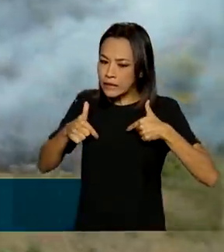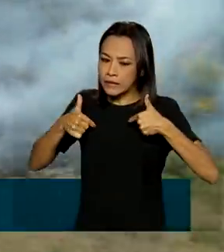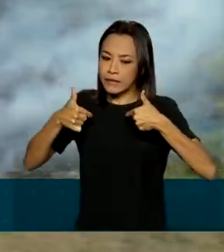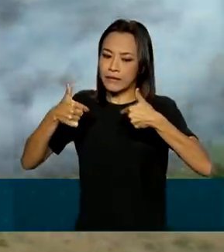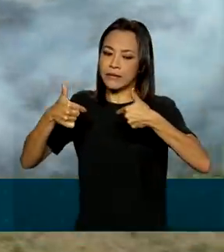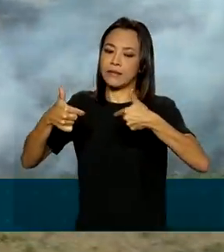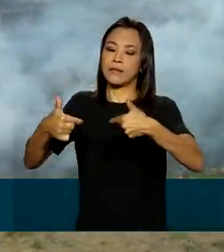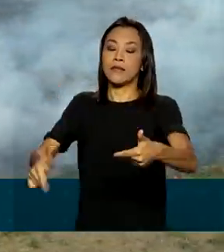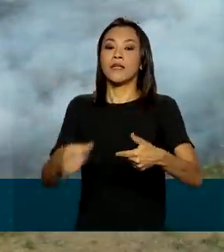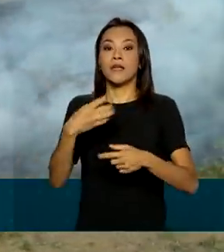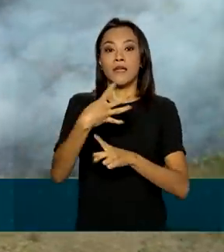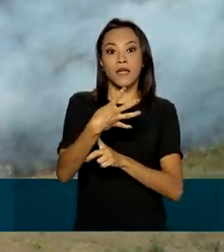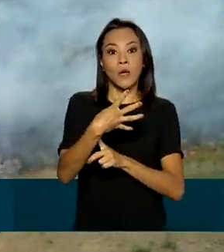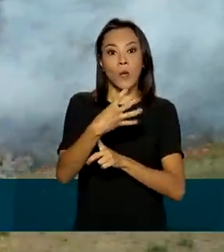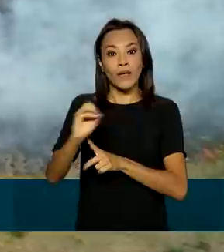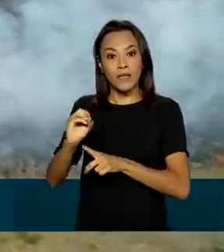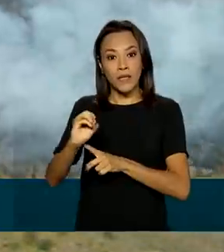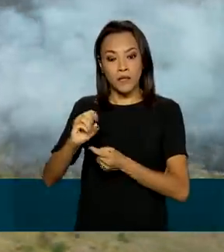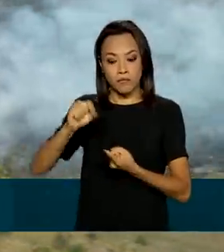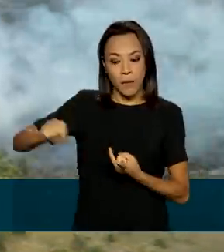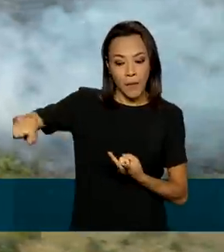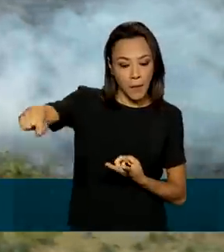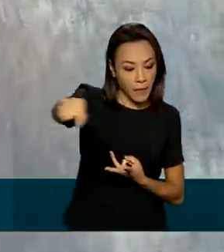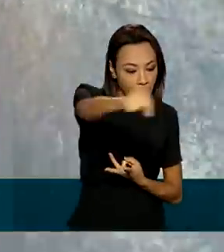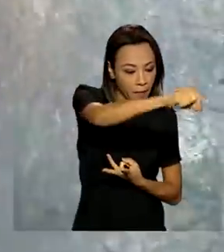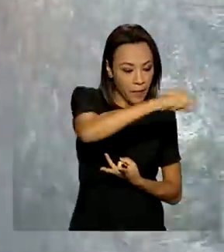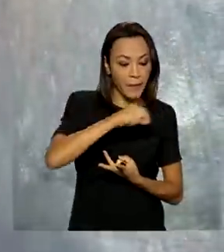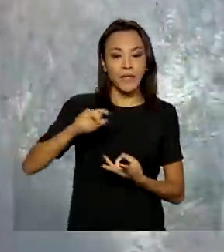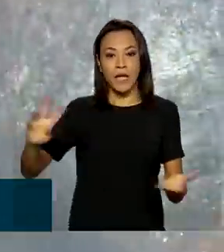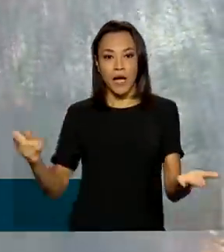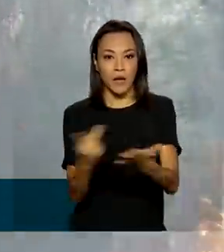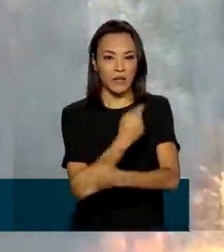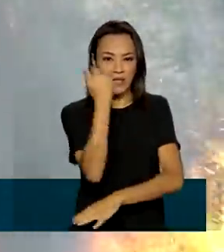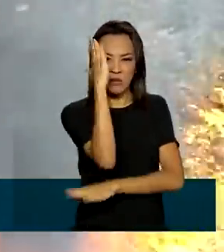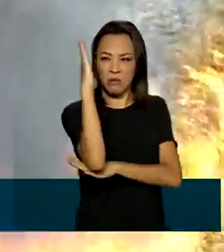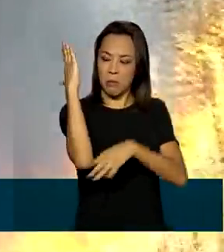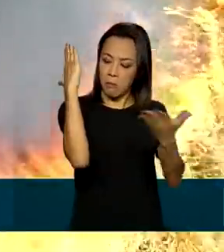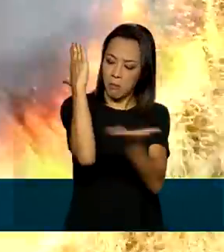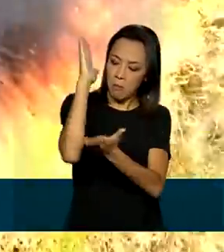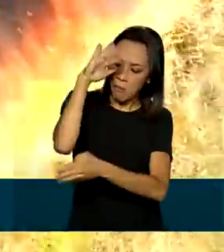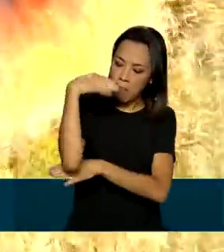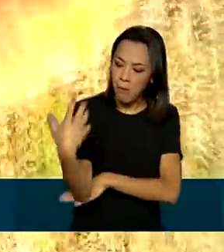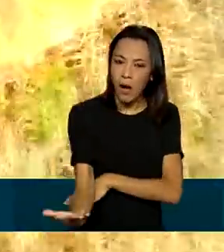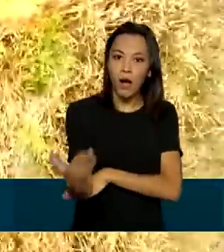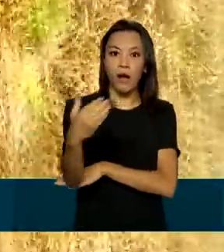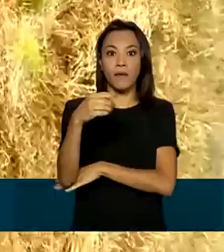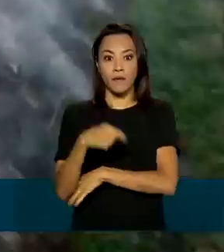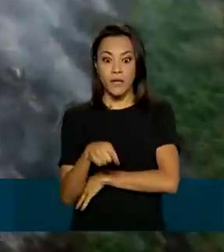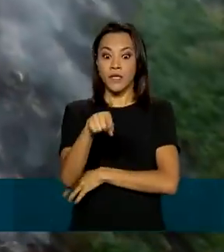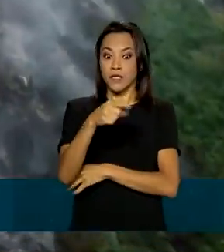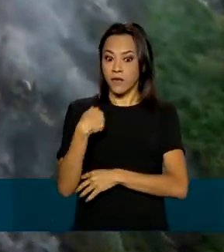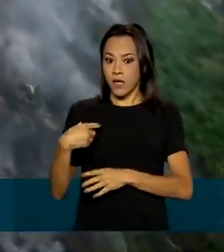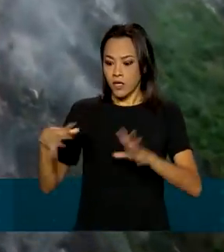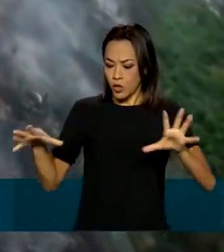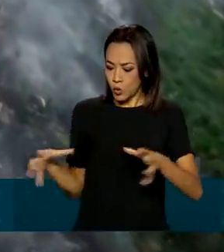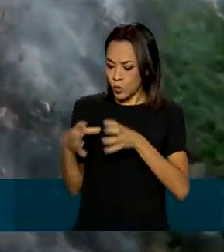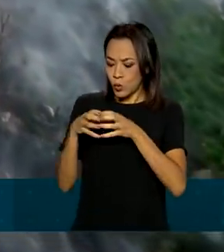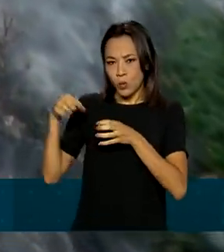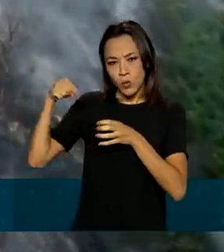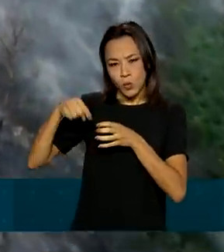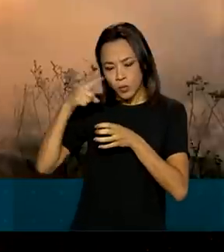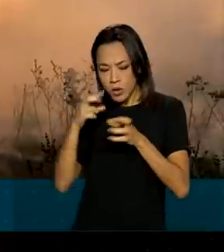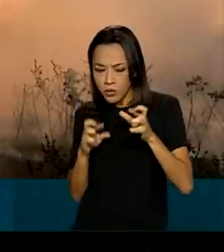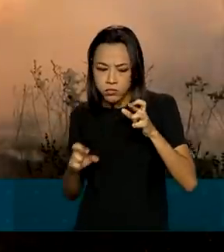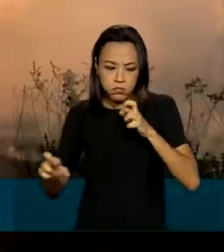polígonos de desmatamento já detectados. Ele explicou que a operação Guardiões do Bioma de combate aos